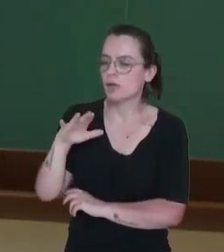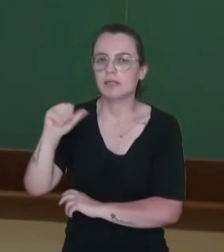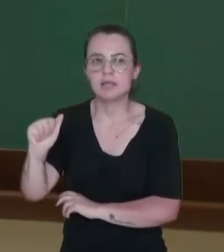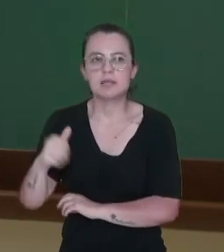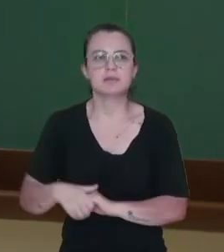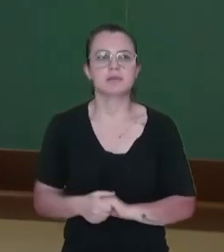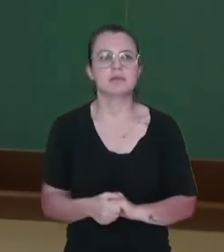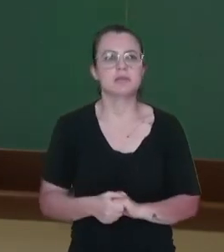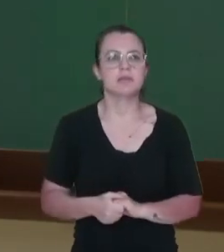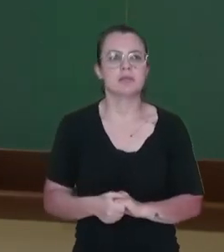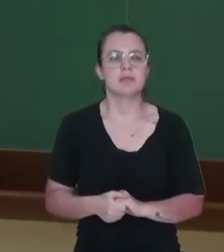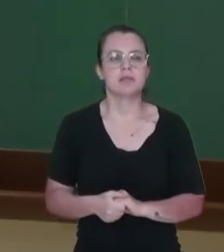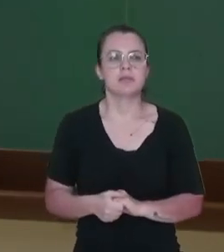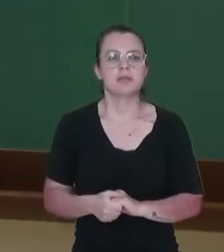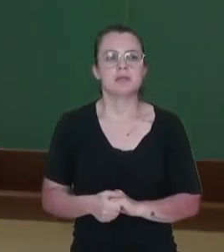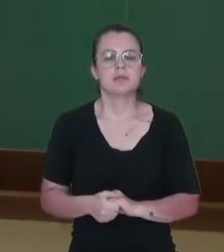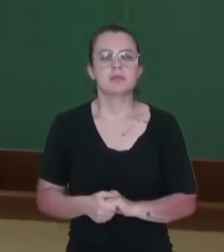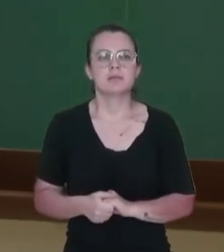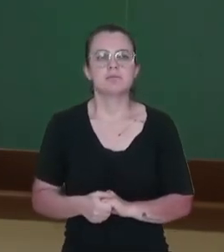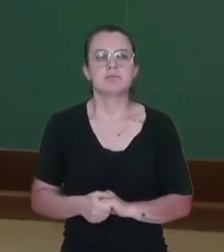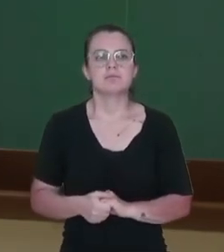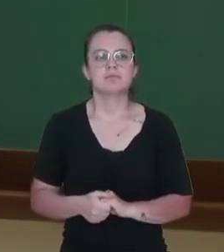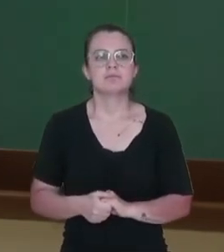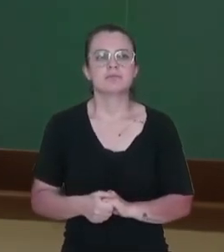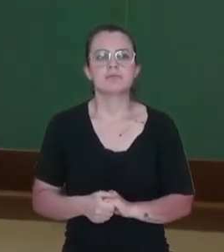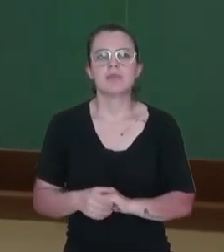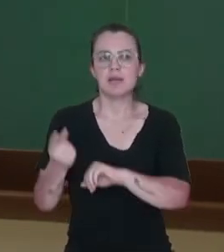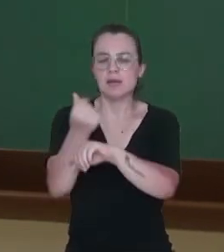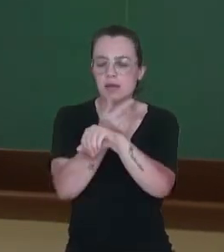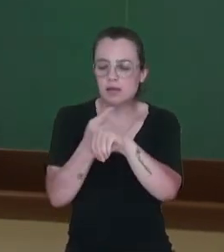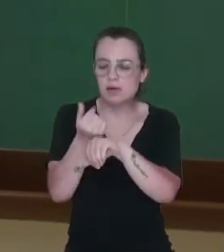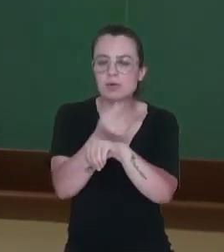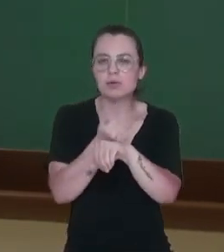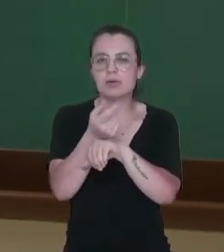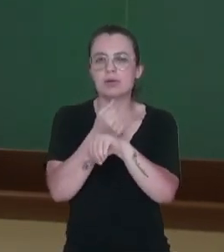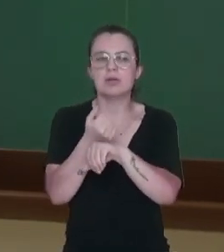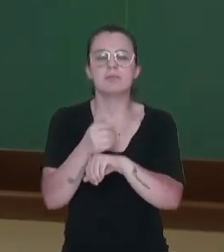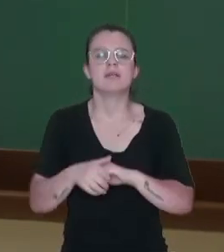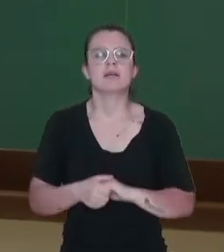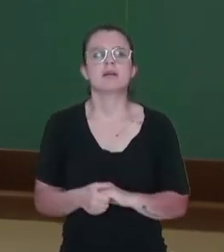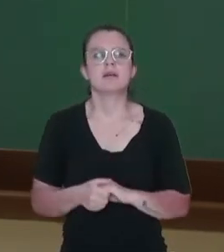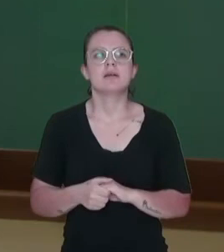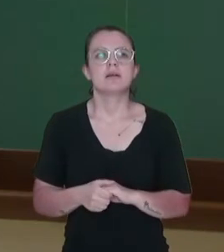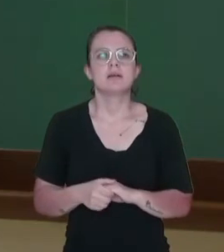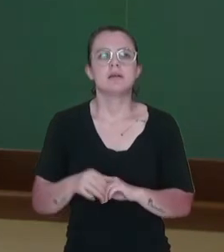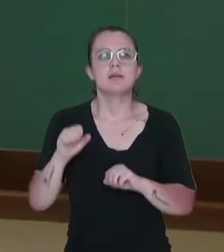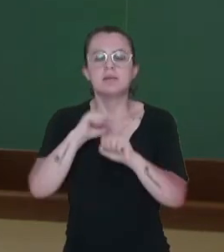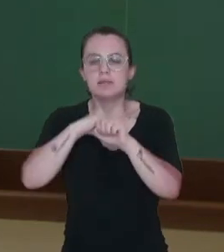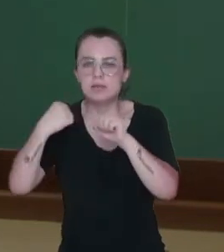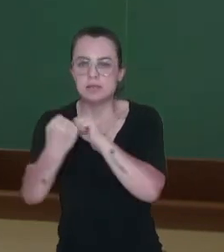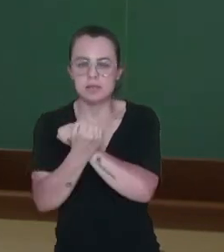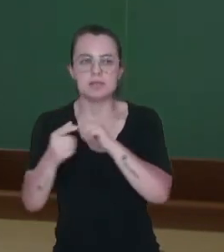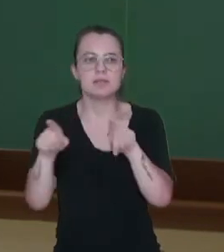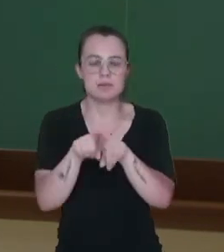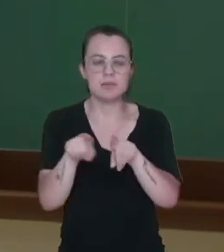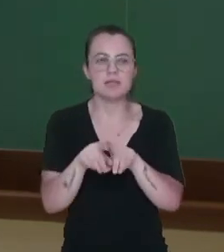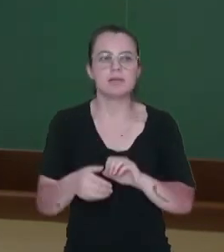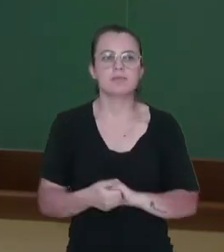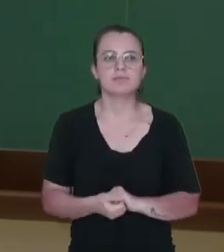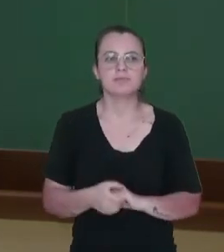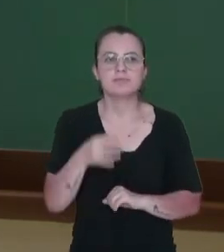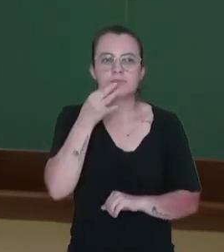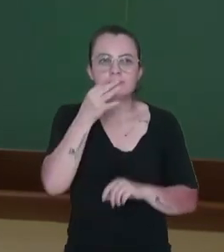estados, né, diferentes para formar as regiões brasileiras. Foram os critérios utilizados, né?